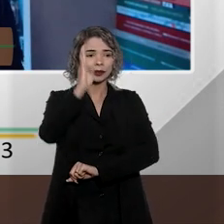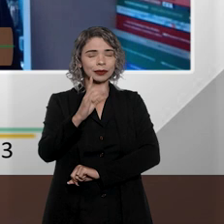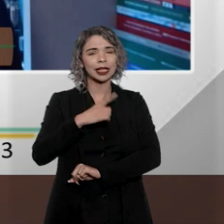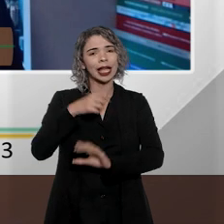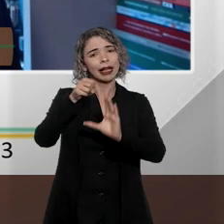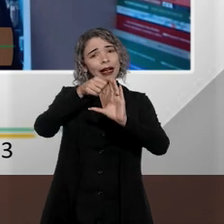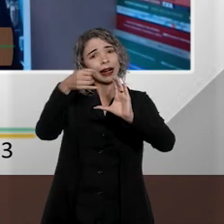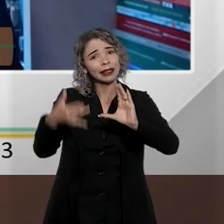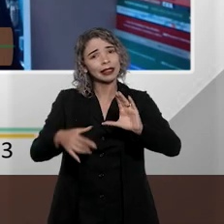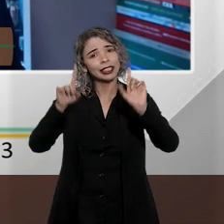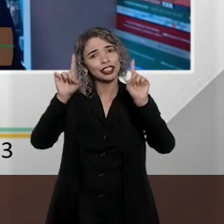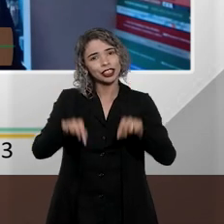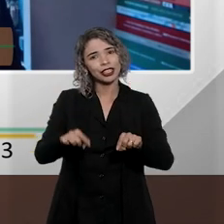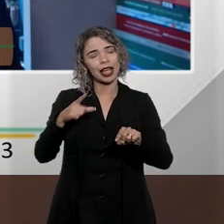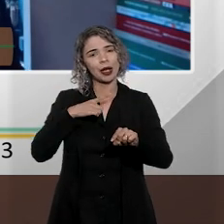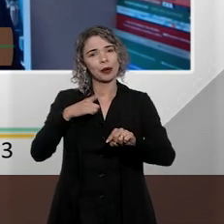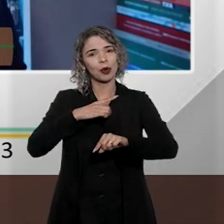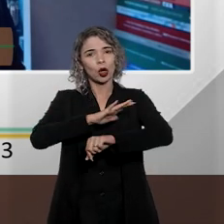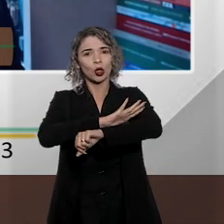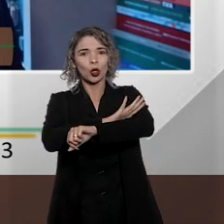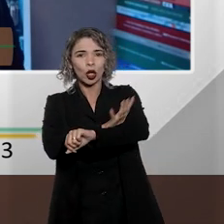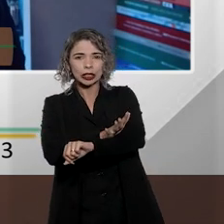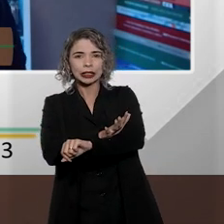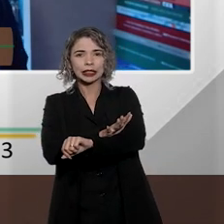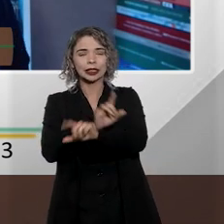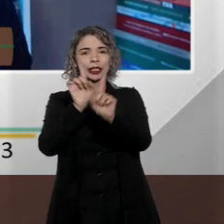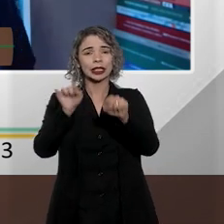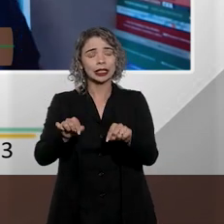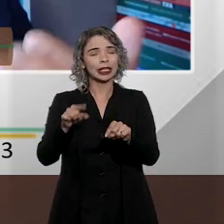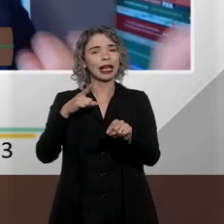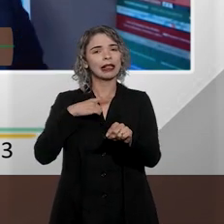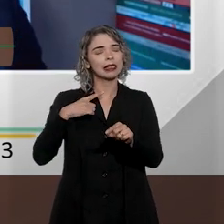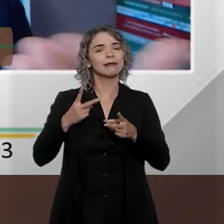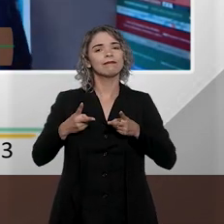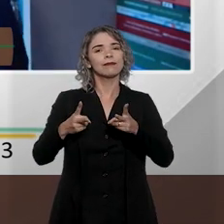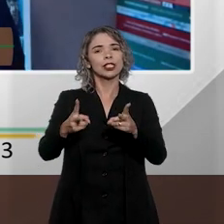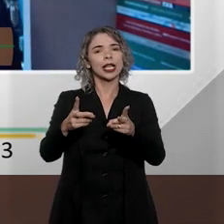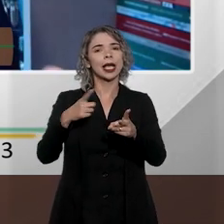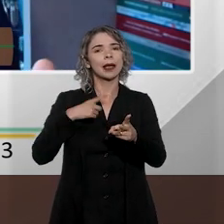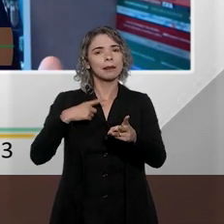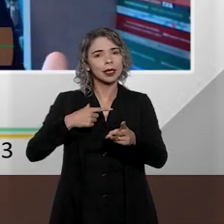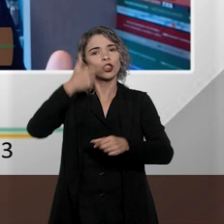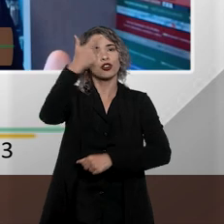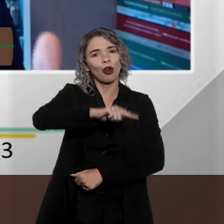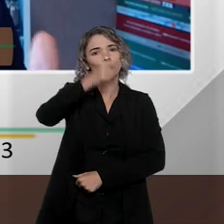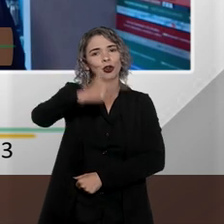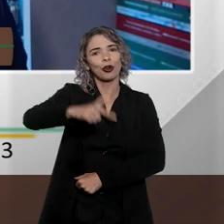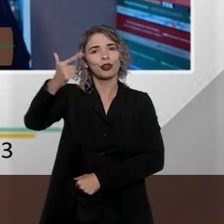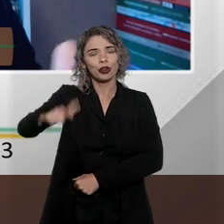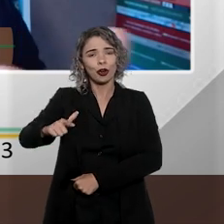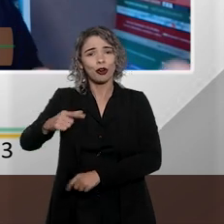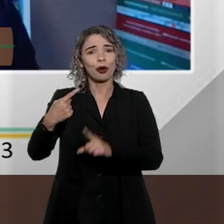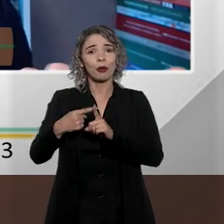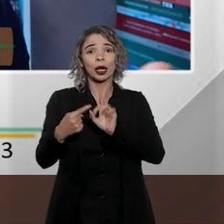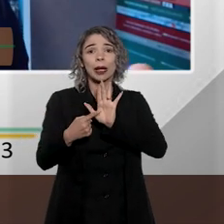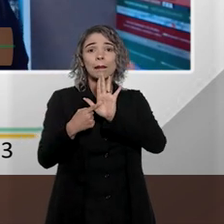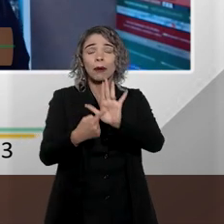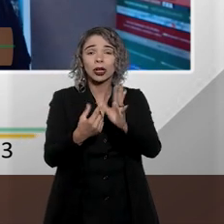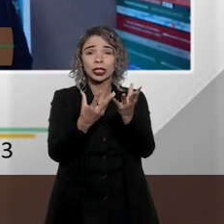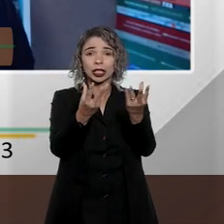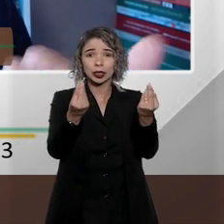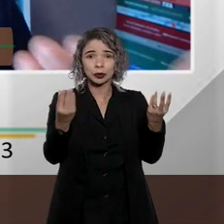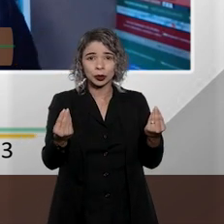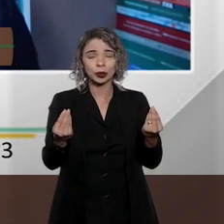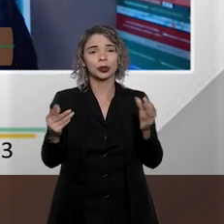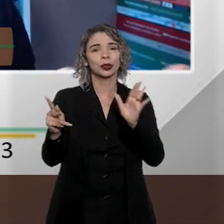peculiaridade de ser um racismo que é tão ostensivo quanto insidioso. Ele está tão aparente, tão